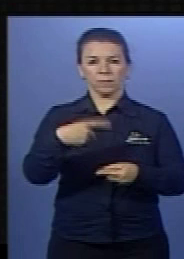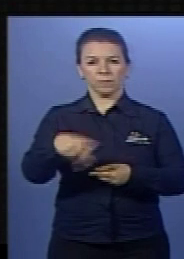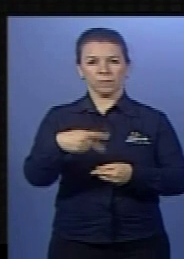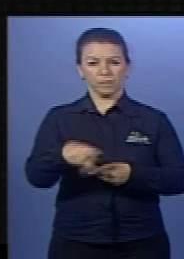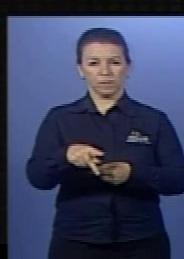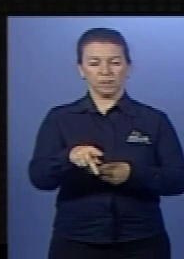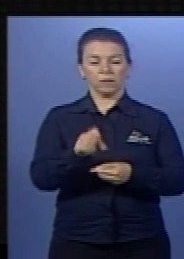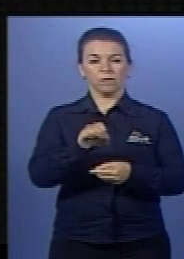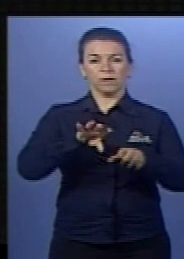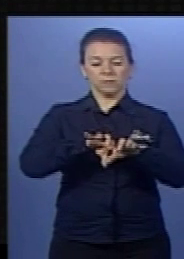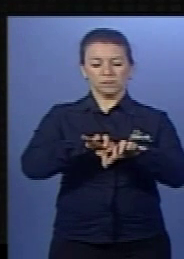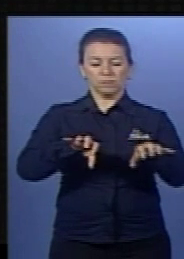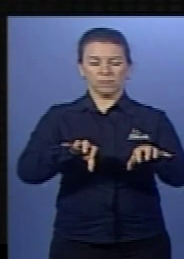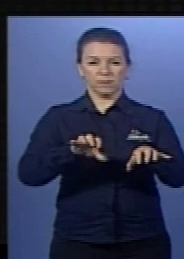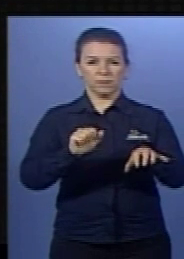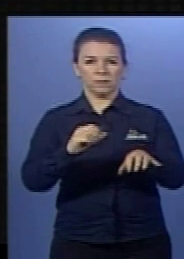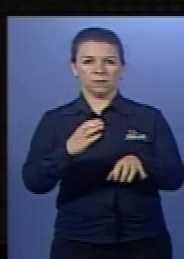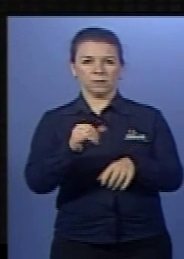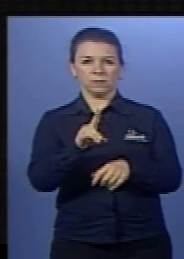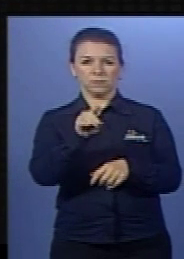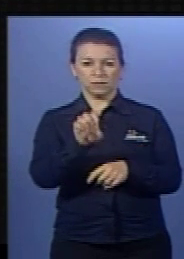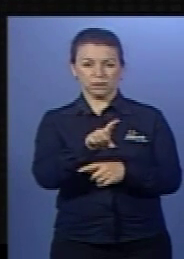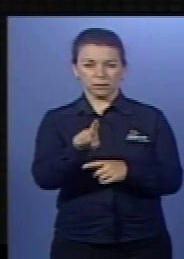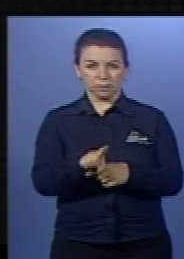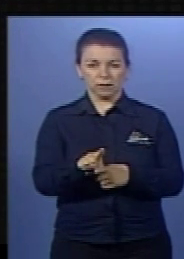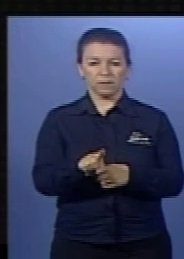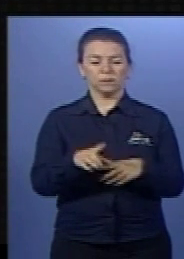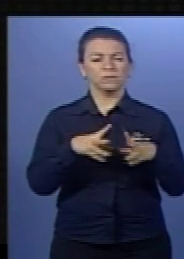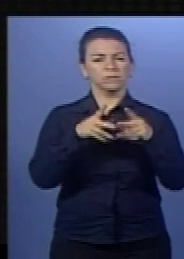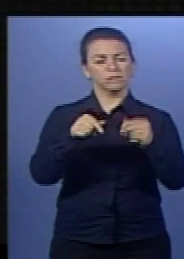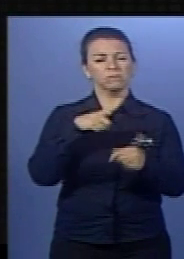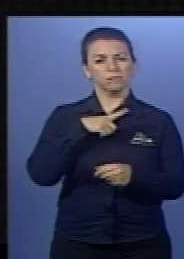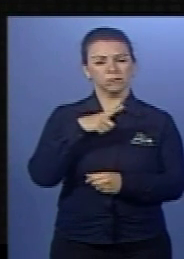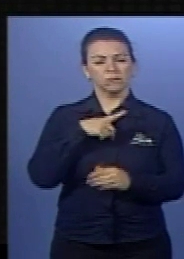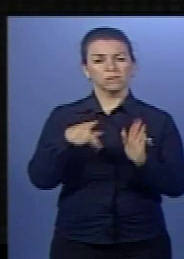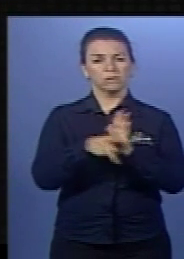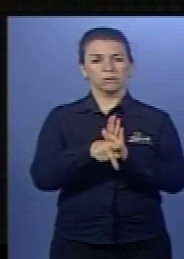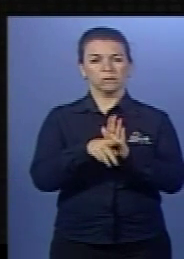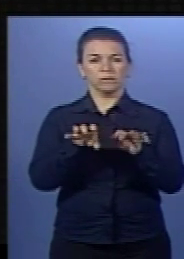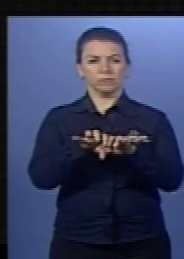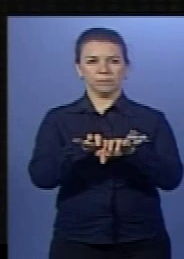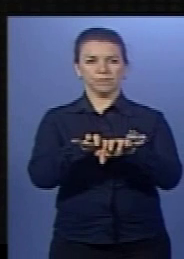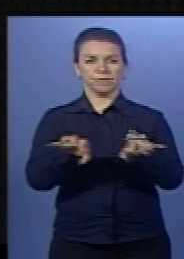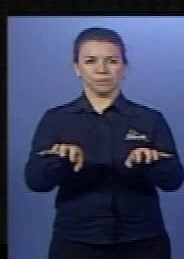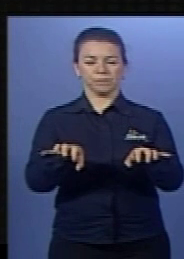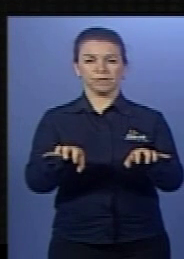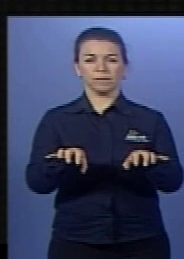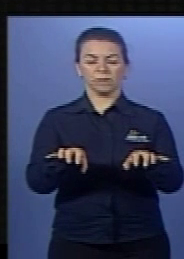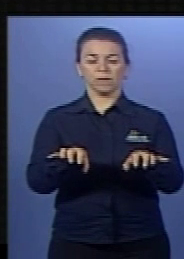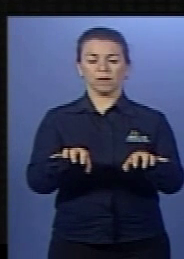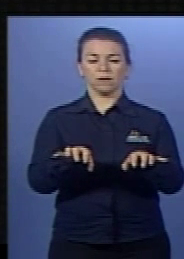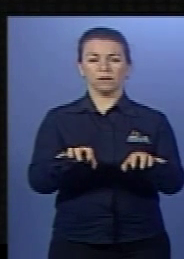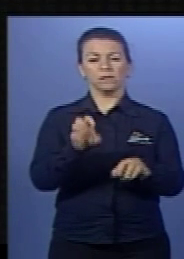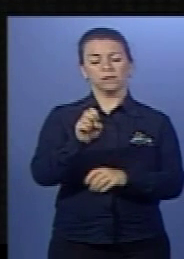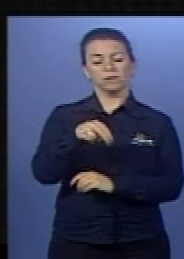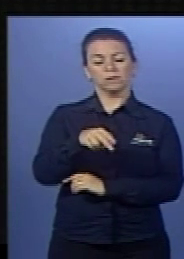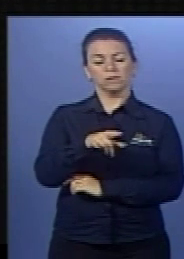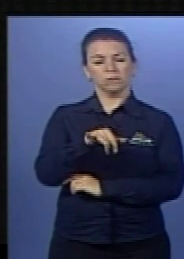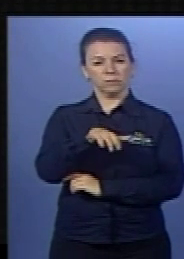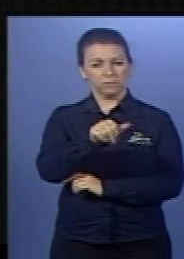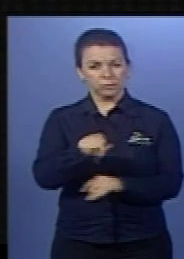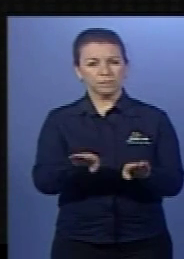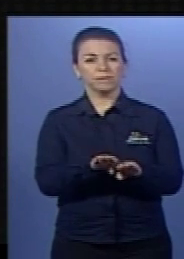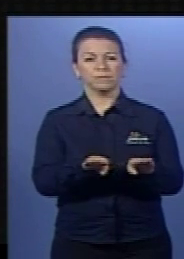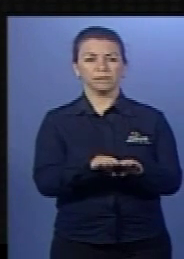neutralizar a acidez do quimo, que vem ácido do estômago, e vai ter também enzimas. Vai